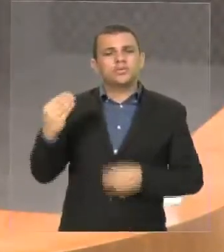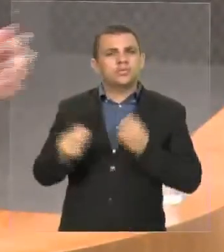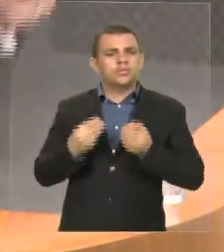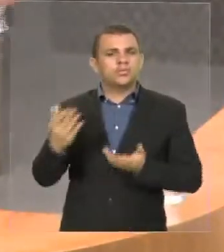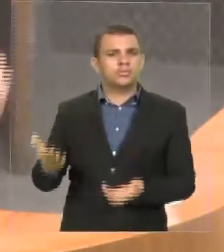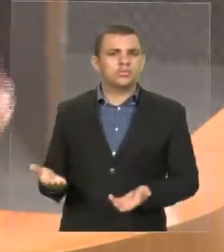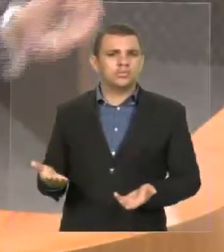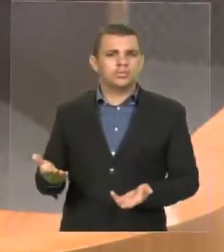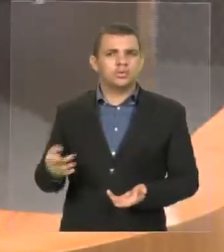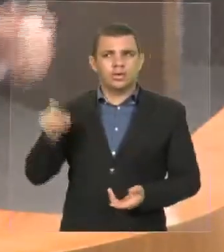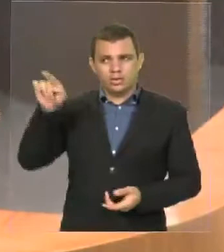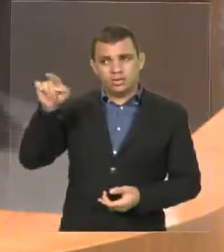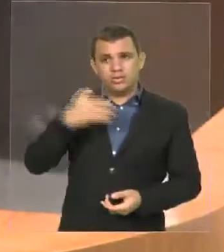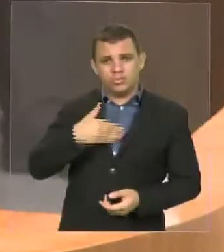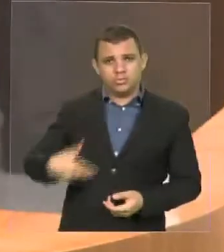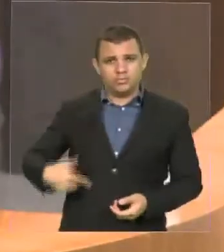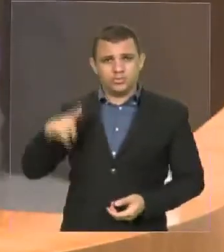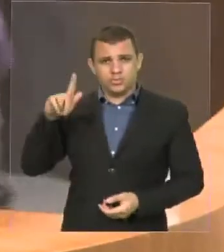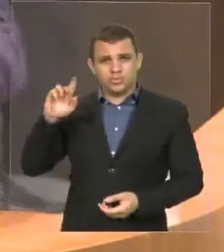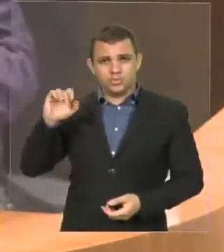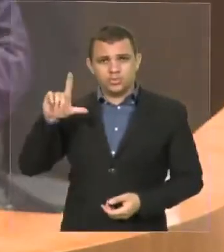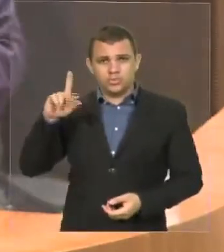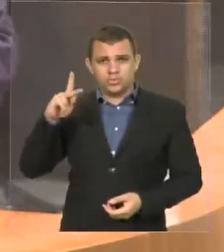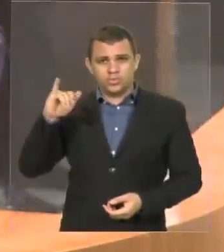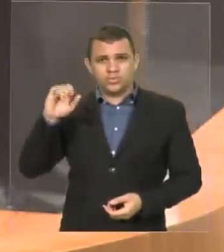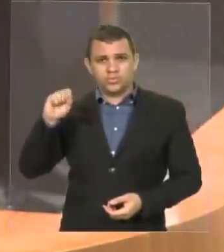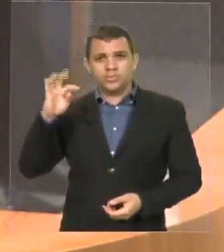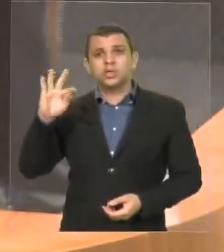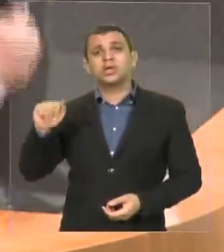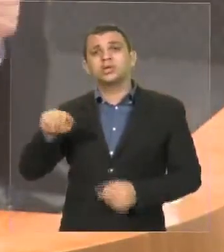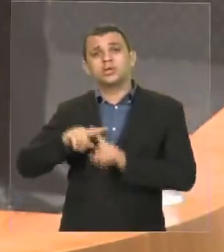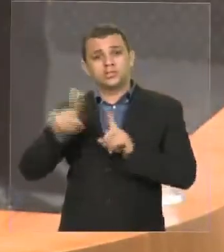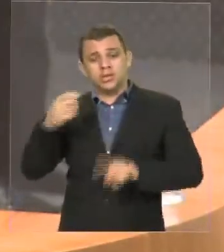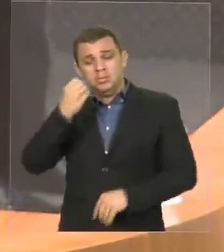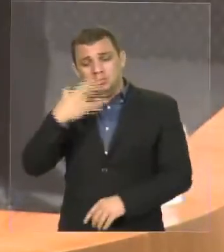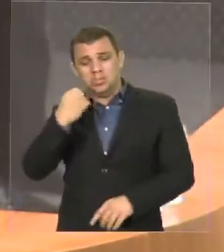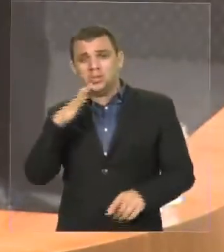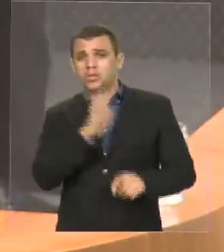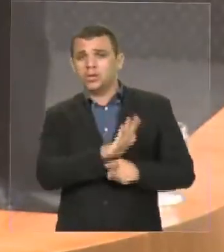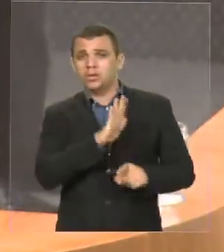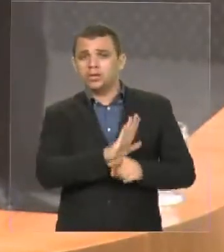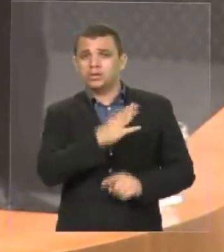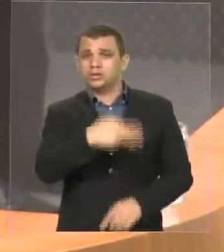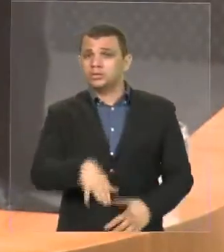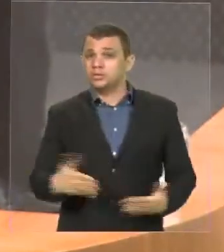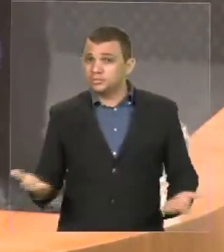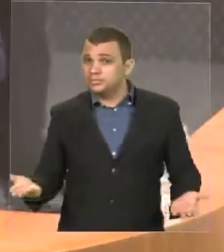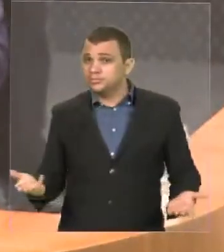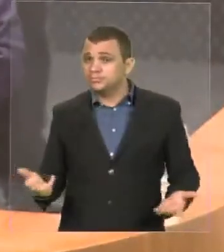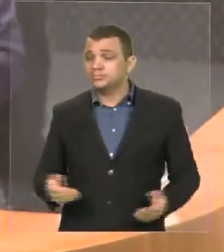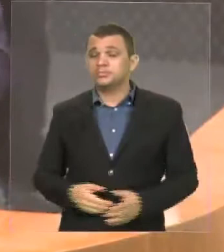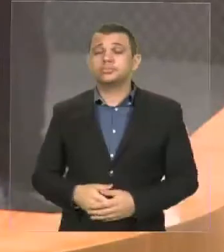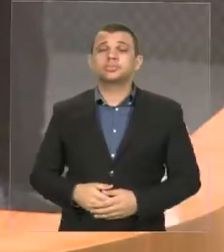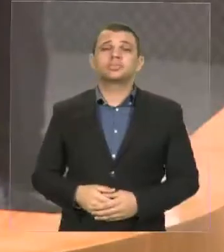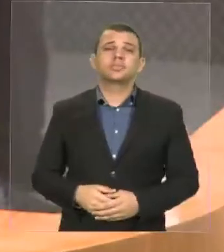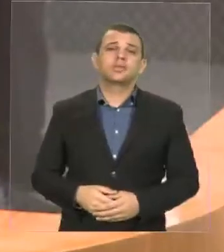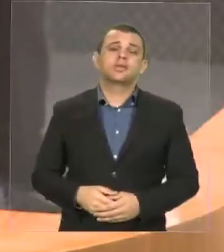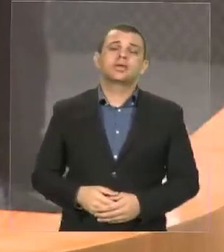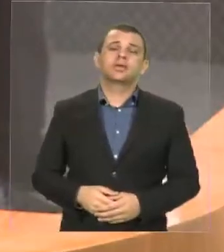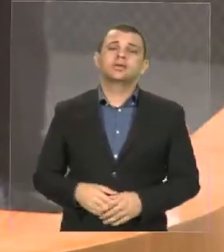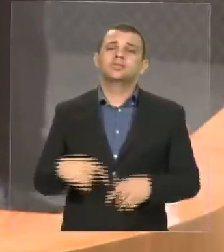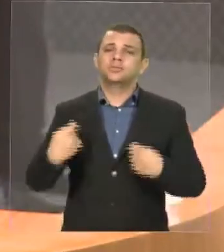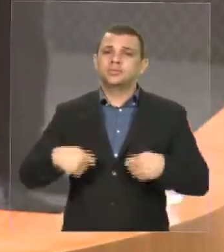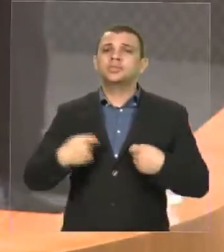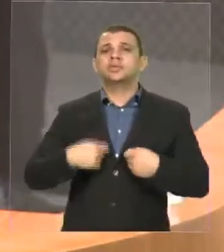governo golpista realmente é um governo muito bom para o governo comunista daqui do Maranhão, não é isso? Então, nós temos que rever